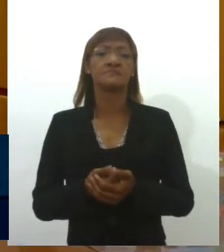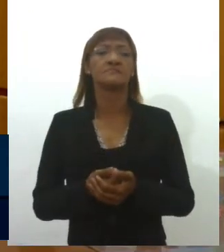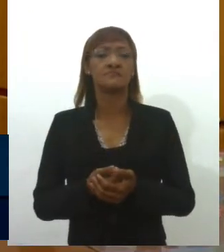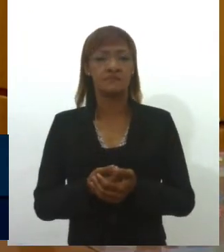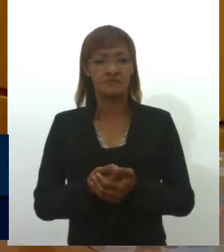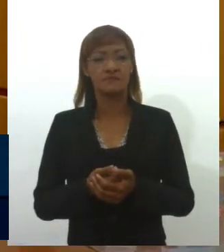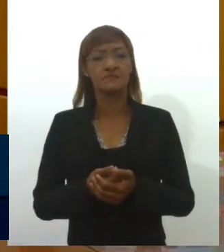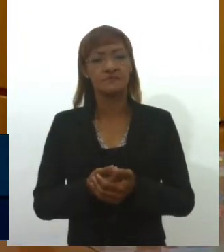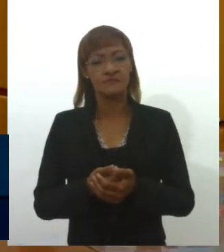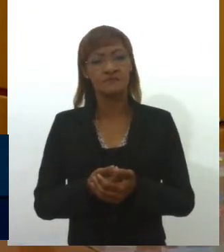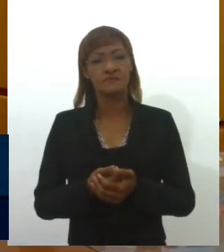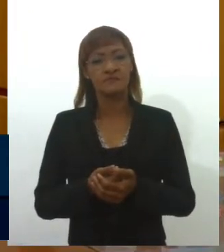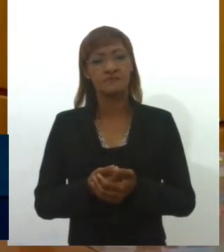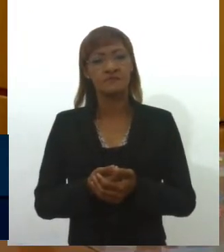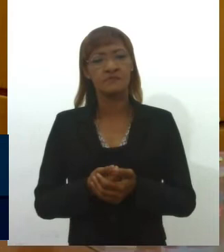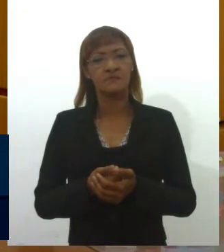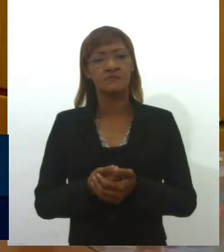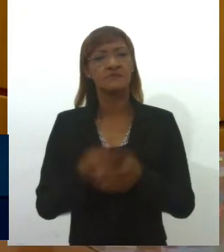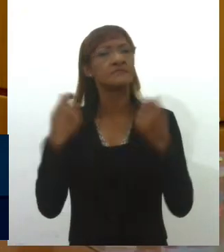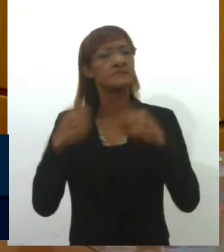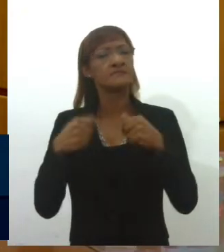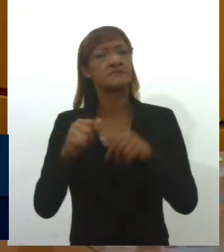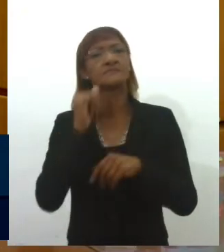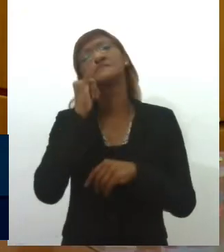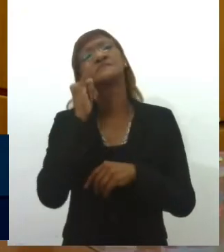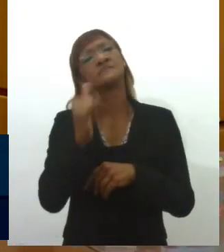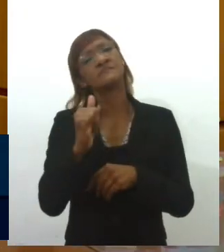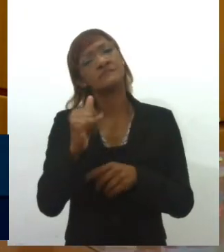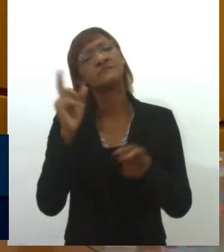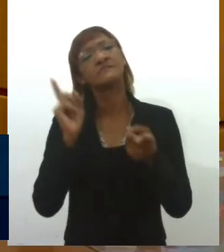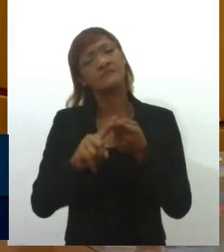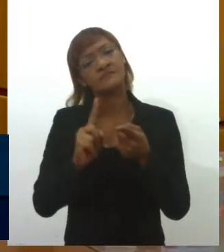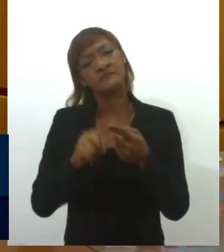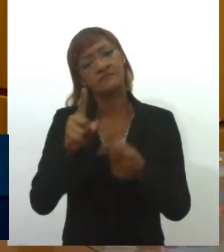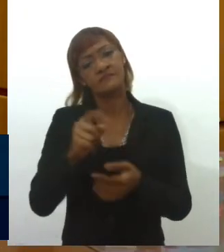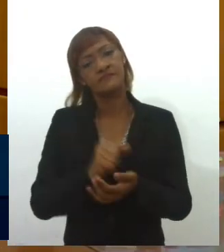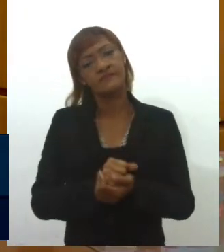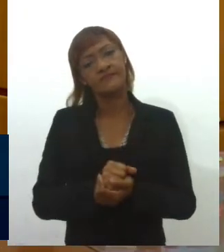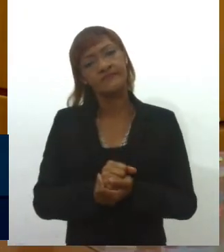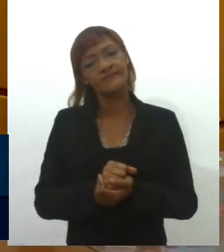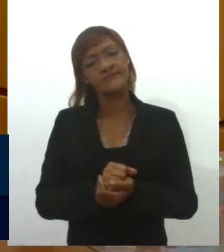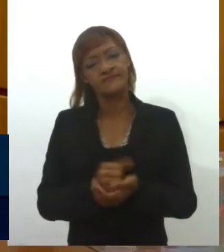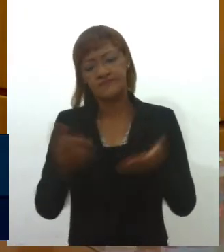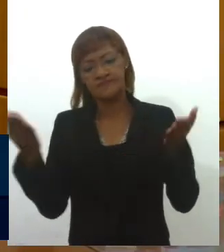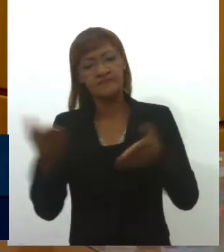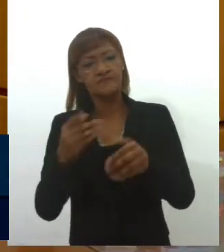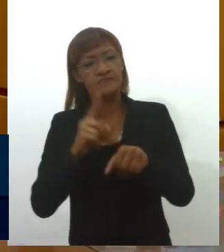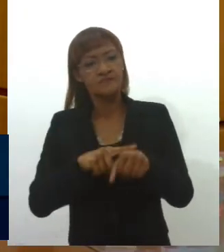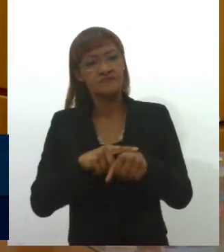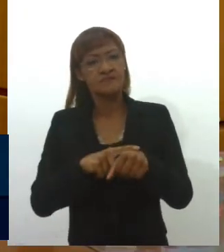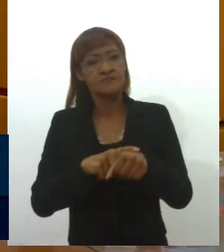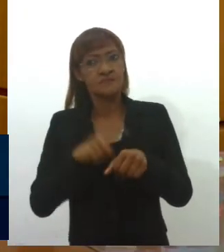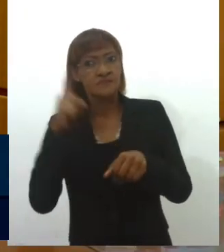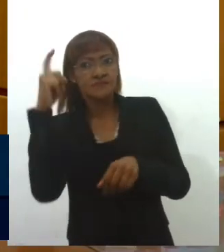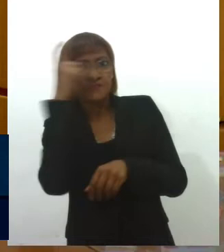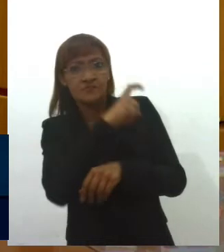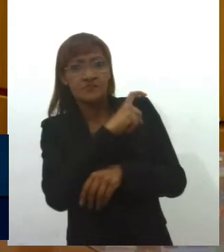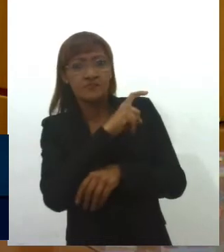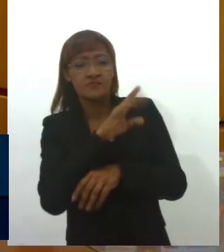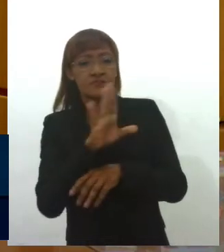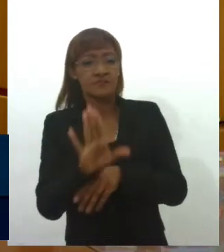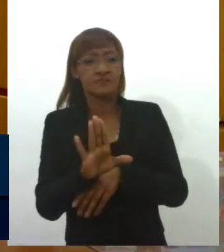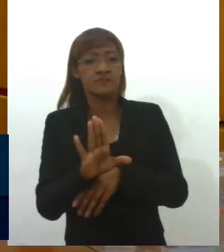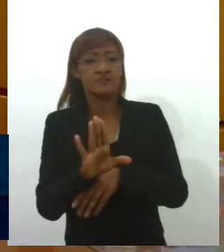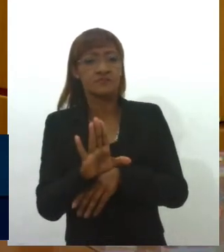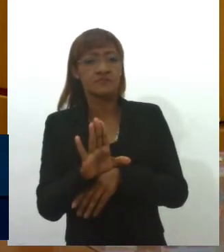E, tenho que dizer, é também esse momento que a gente vê é tão duro e não é só por causa da defesa que está